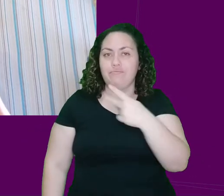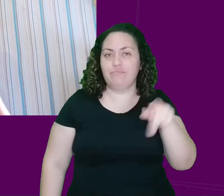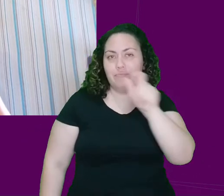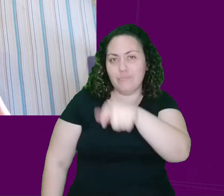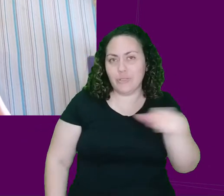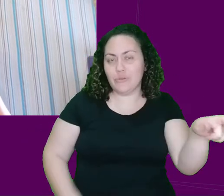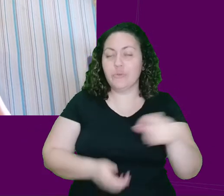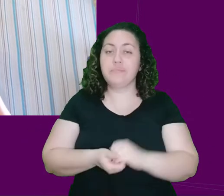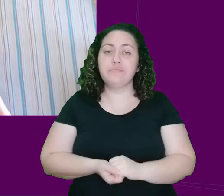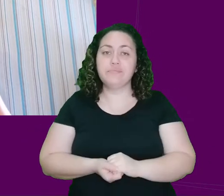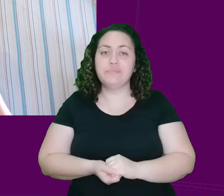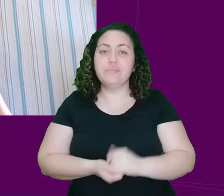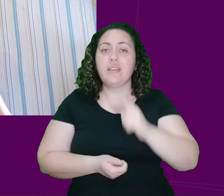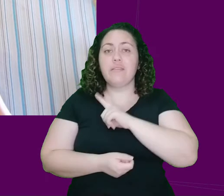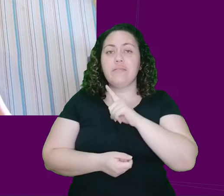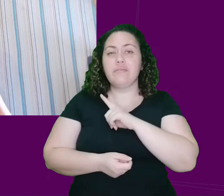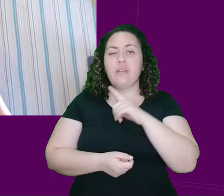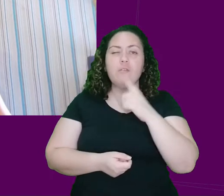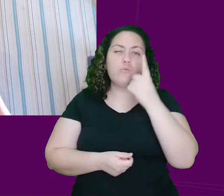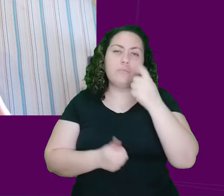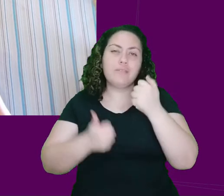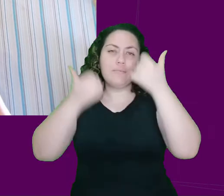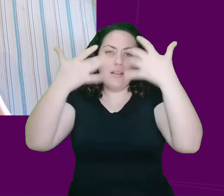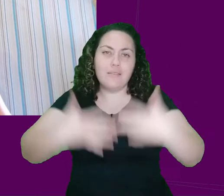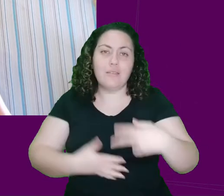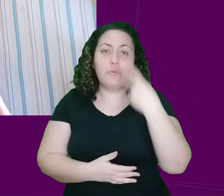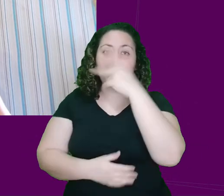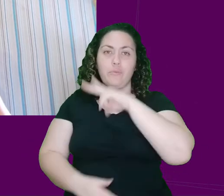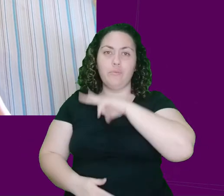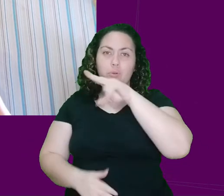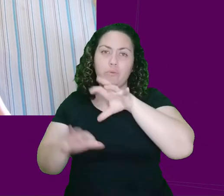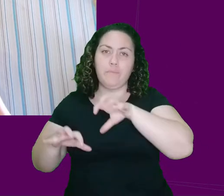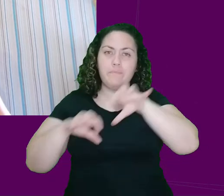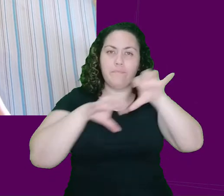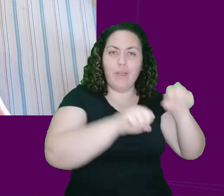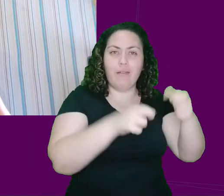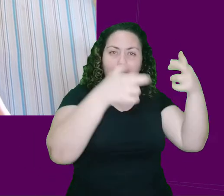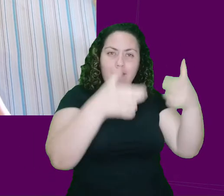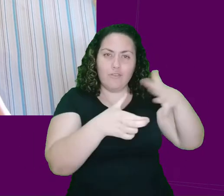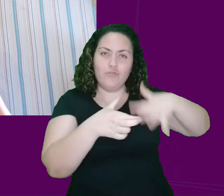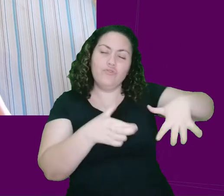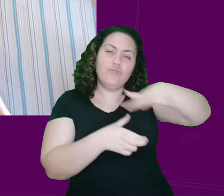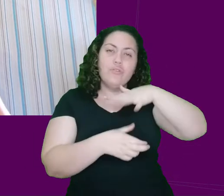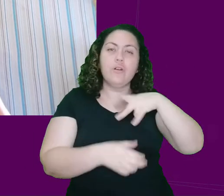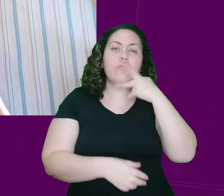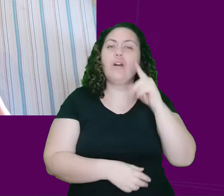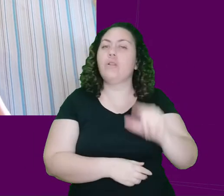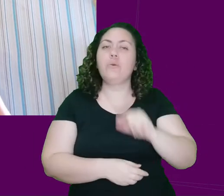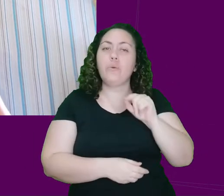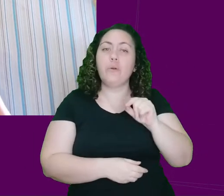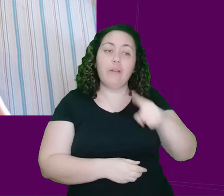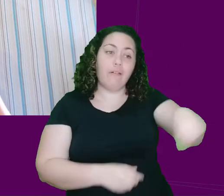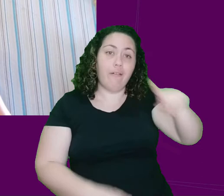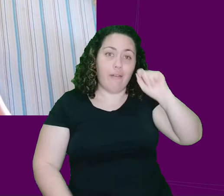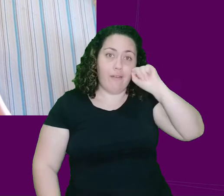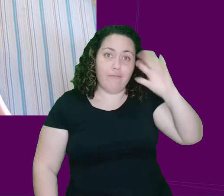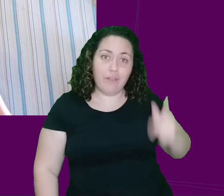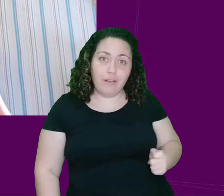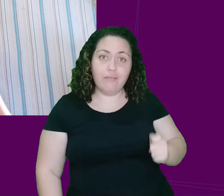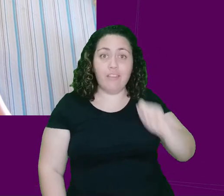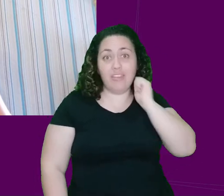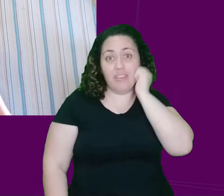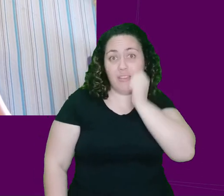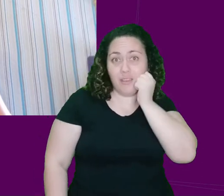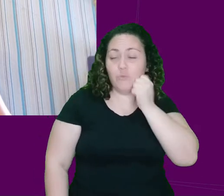Uma das justificativas para o domínio dos portugueses na região era a ideia de que os africanos negros não eram capazes de